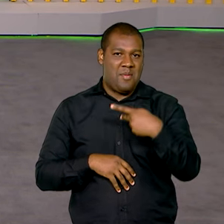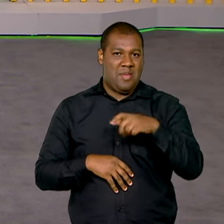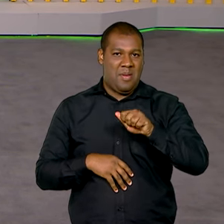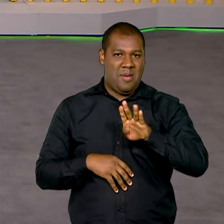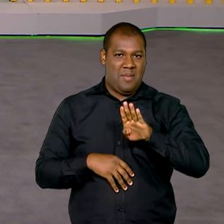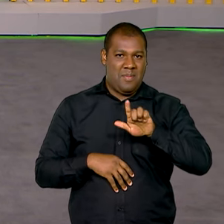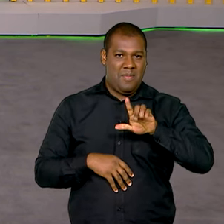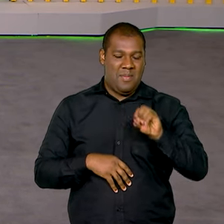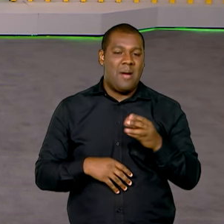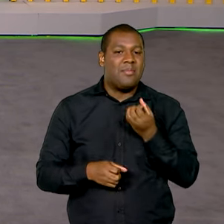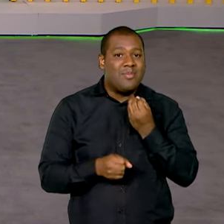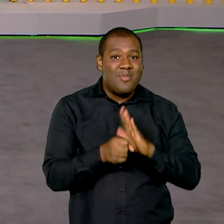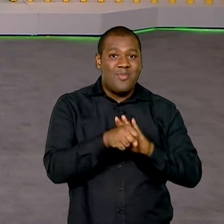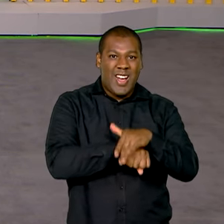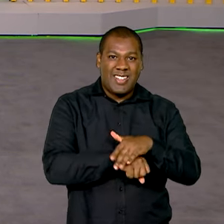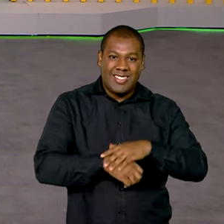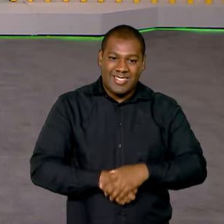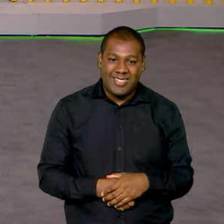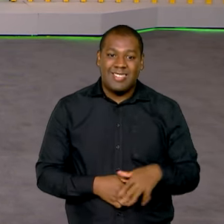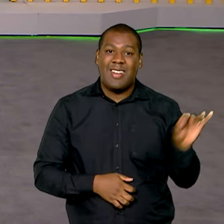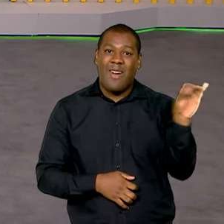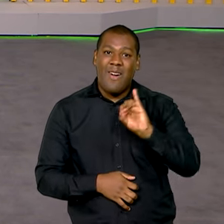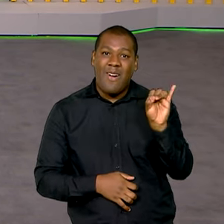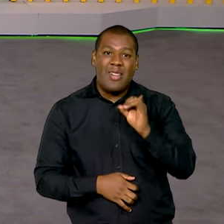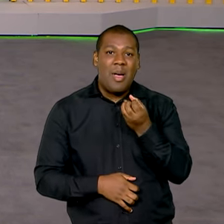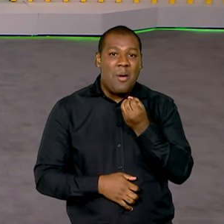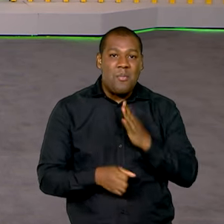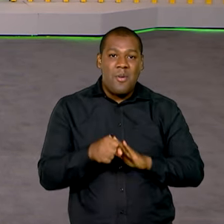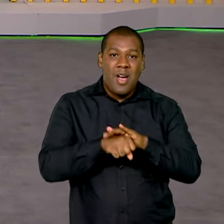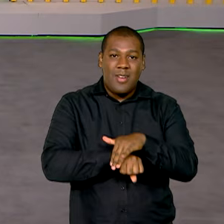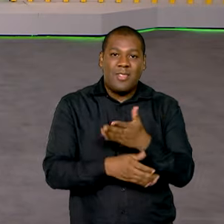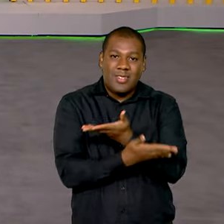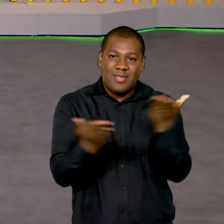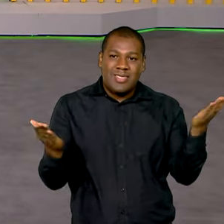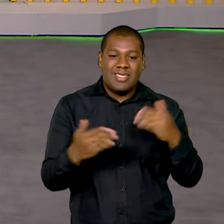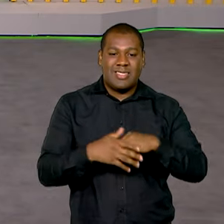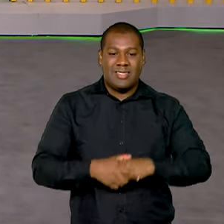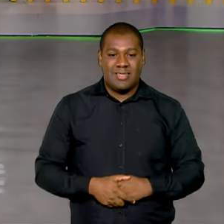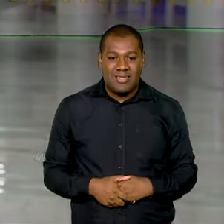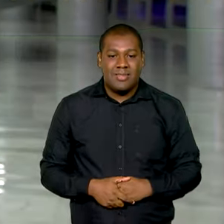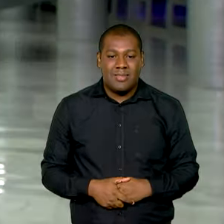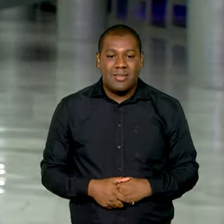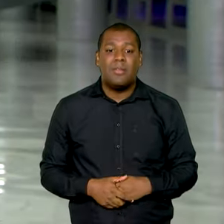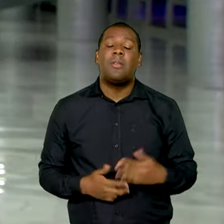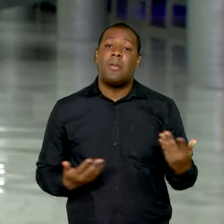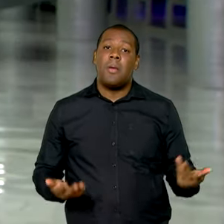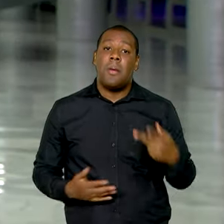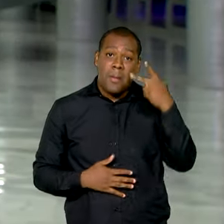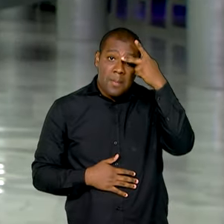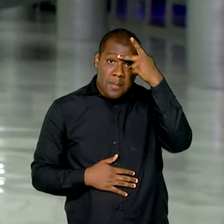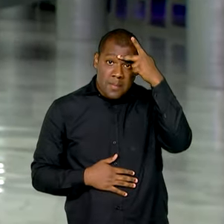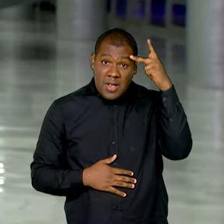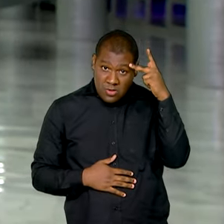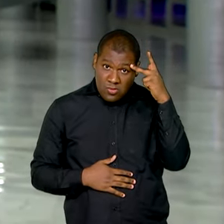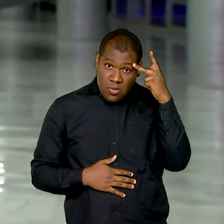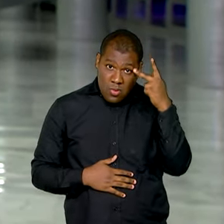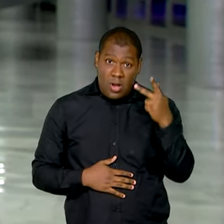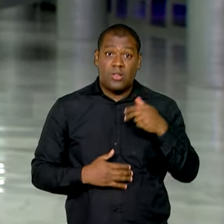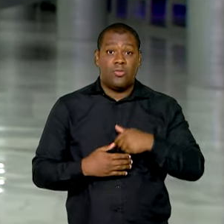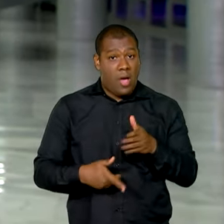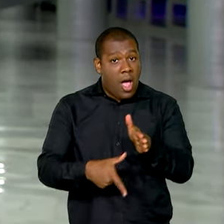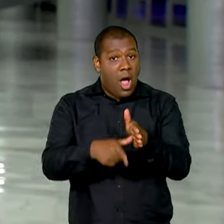Pablo. Boa noite. Boa noite, Carol. Boa noite a você que nos assiste. Os contribuintes que preencheram